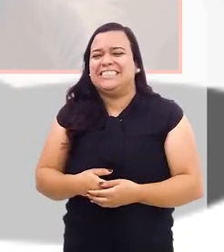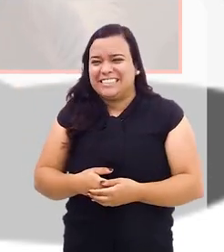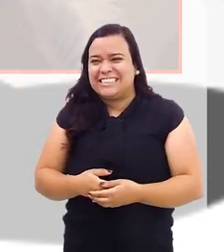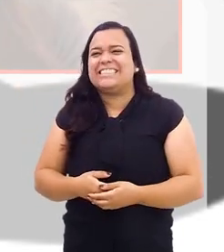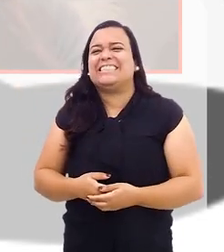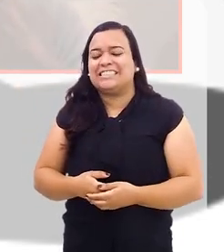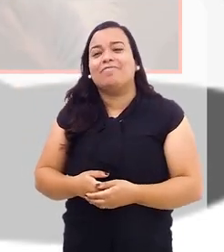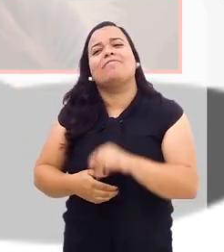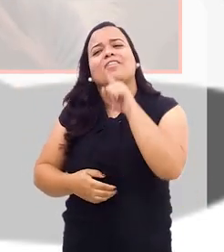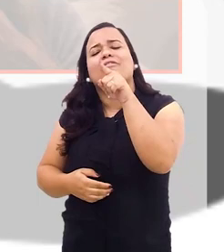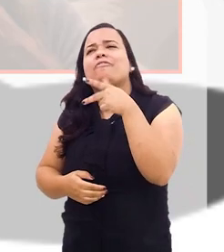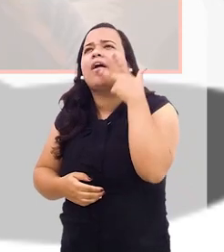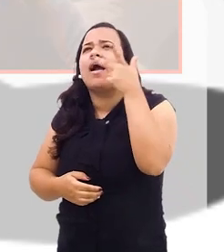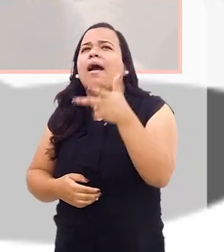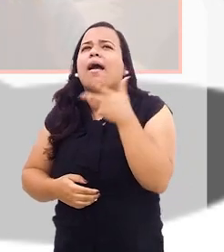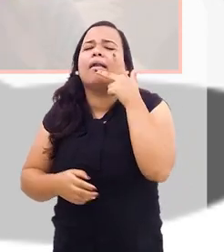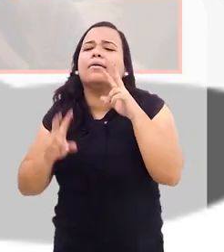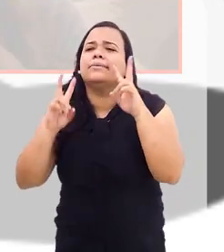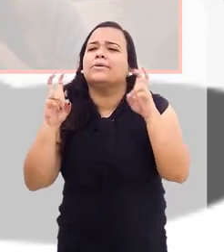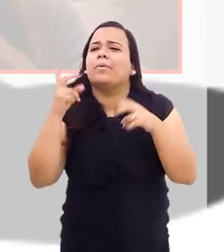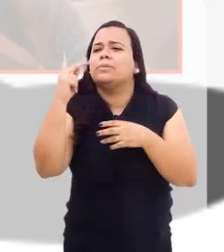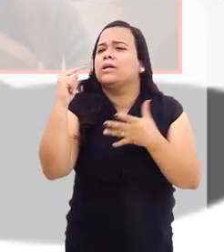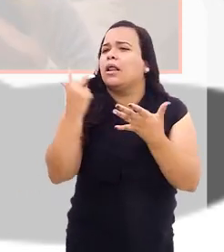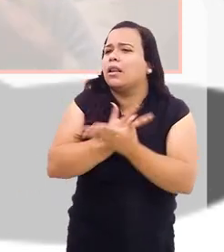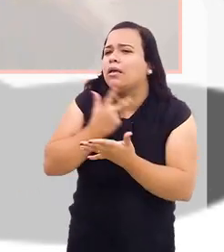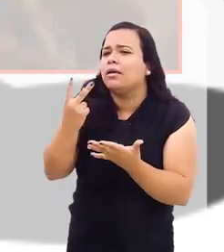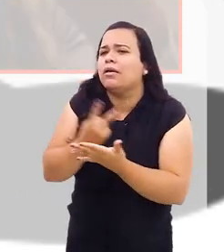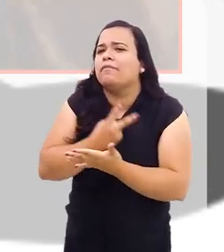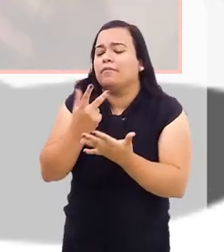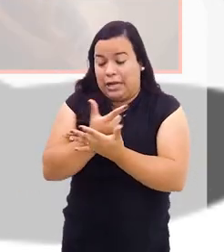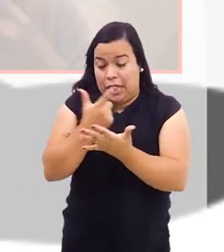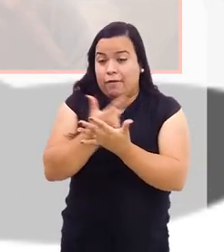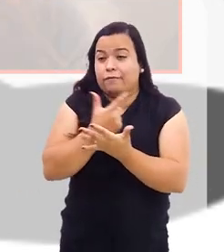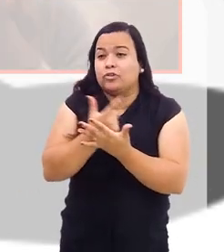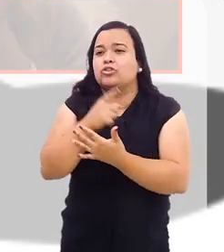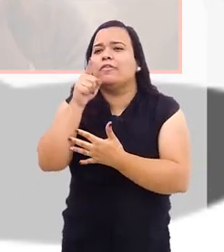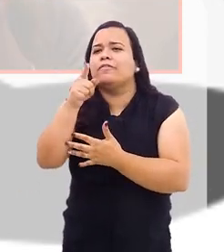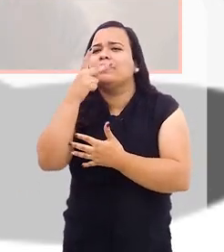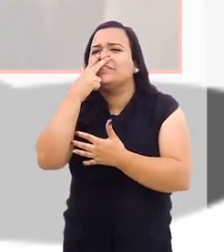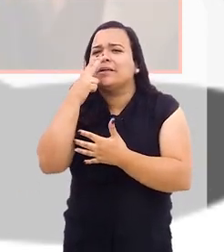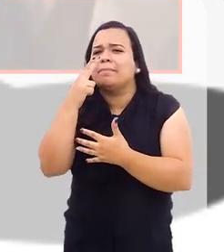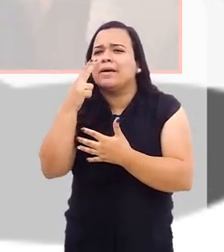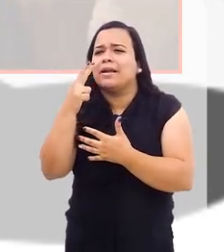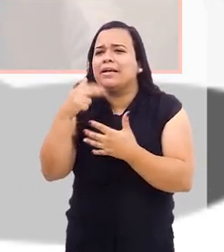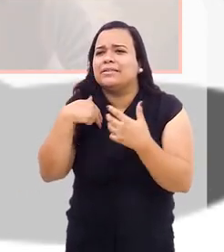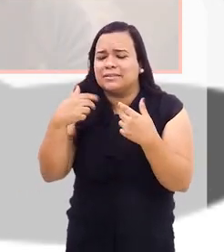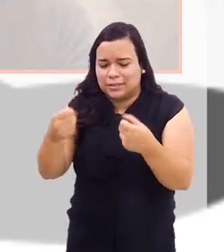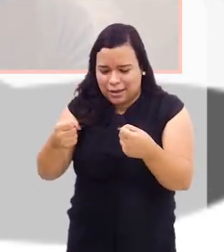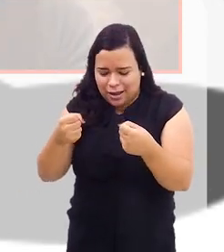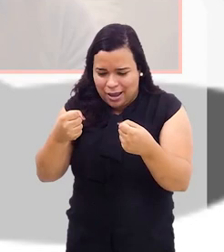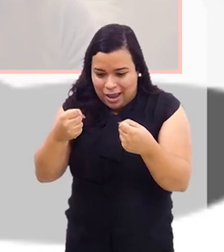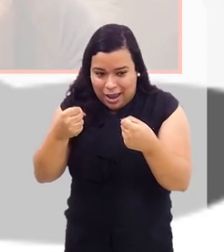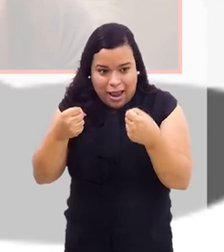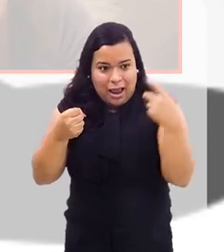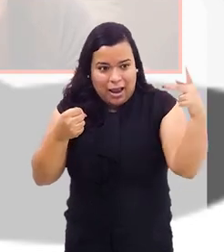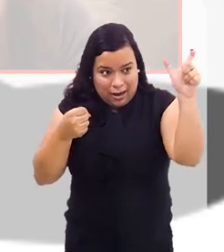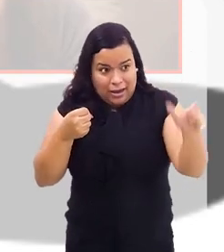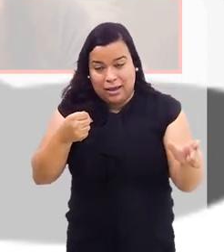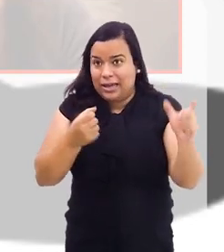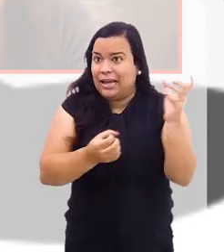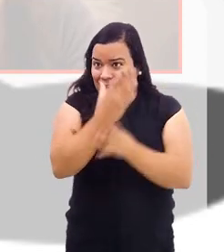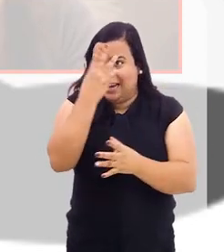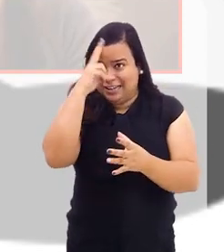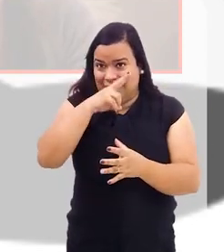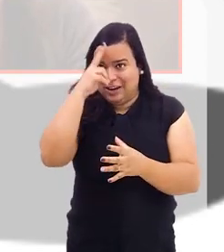em que você, quando fala das suas obras, você se apropria desses personagens. Eu sei que você é mãe de dois rapazes.